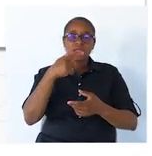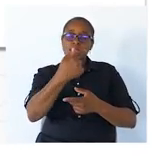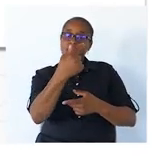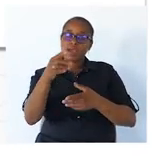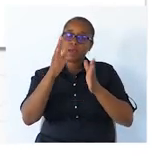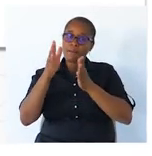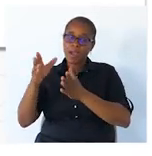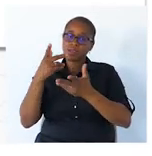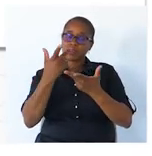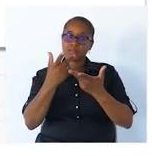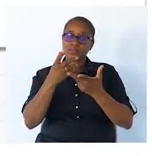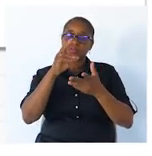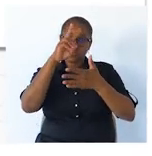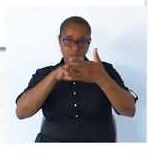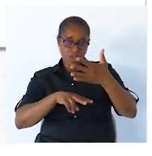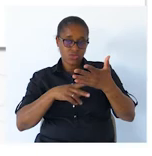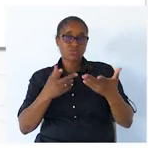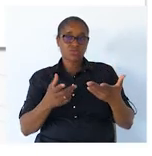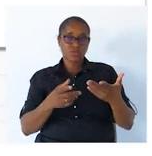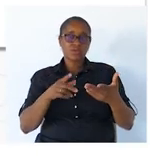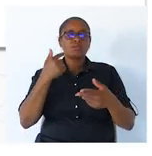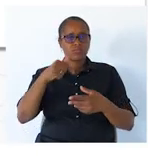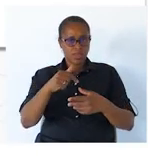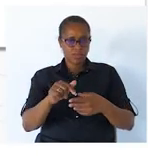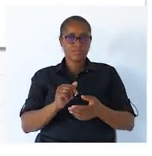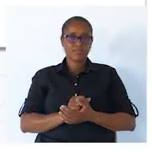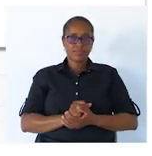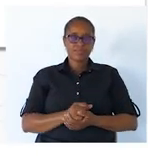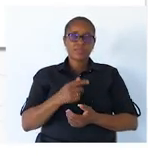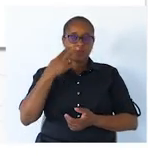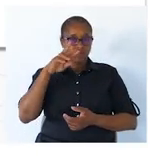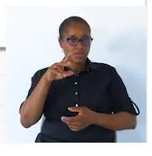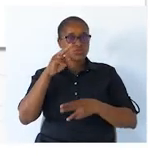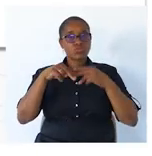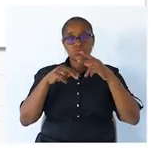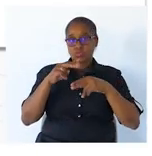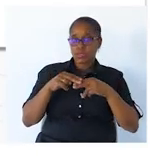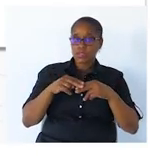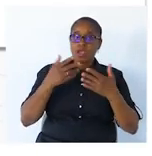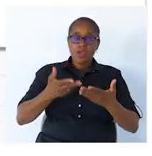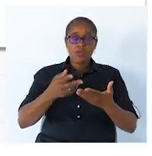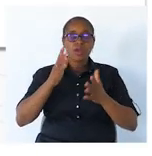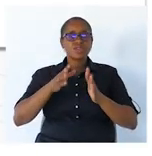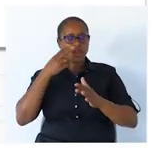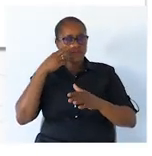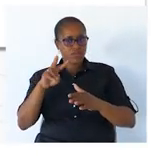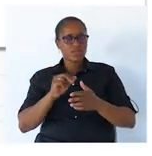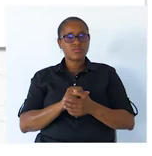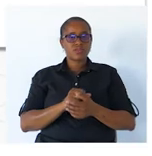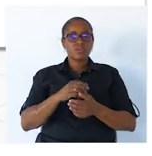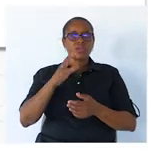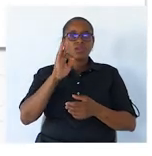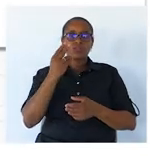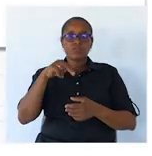parte, se assim quiserem, texto desempenha. Vimos os constituintes, agora já vimos as